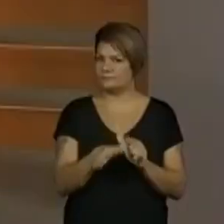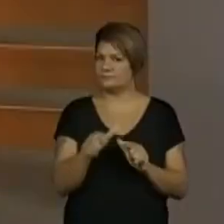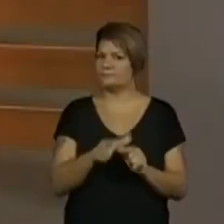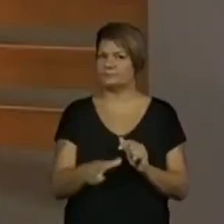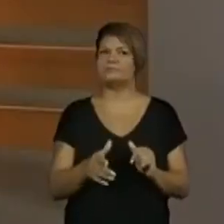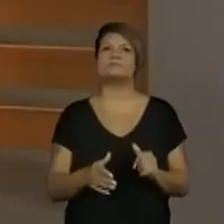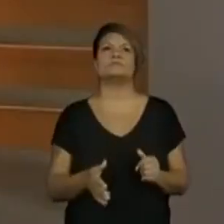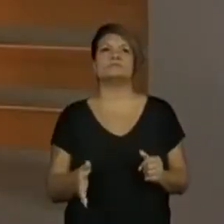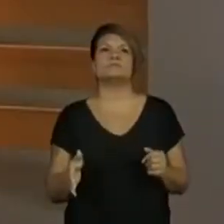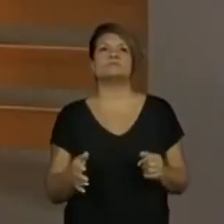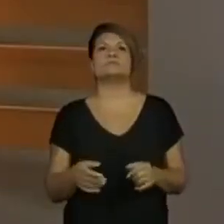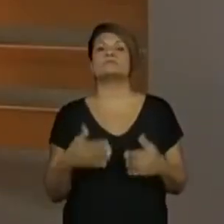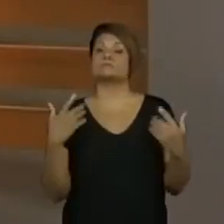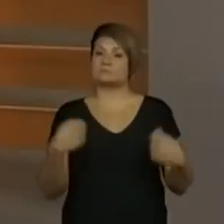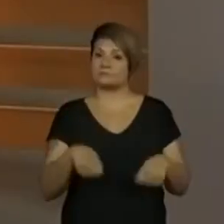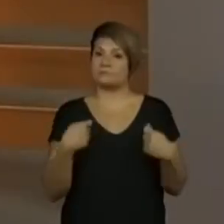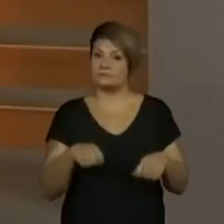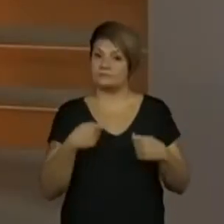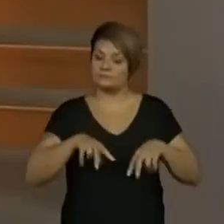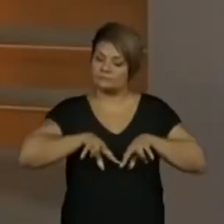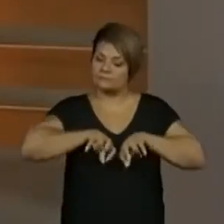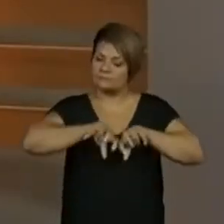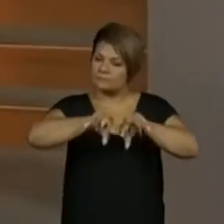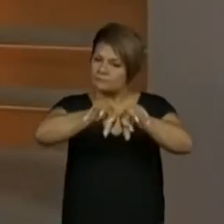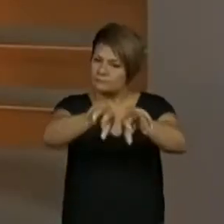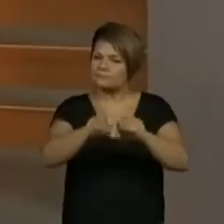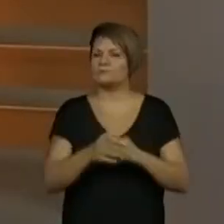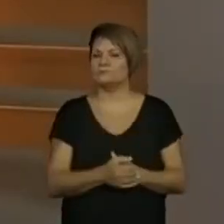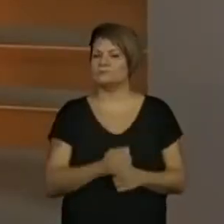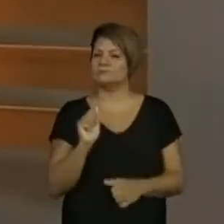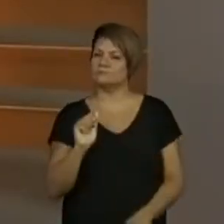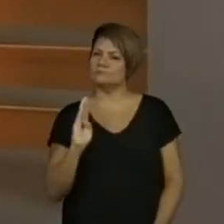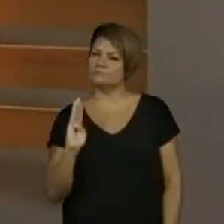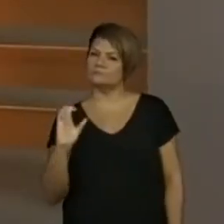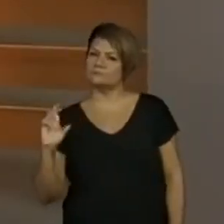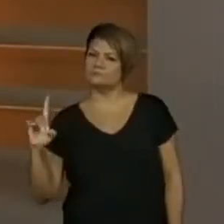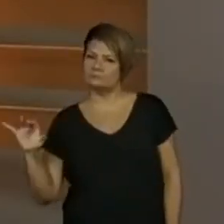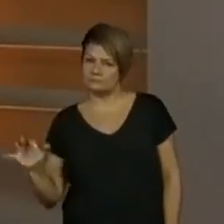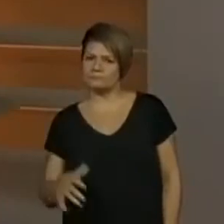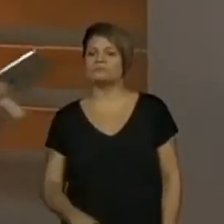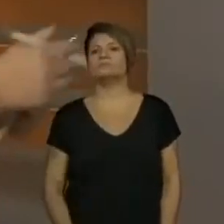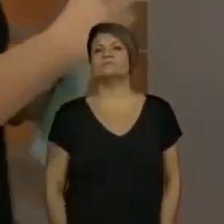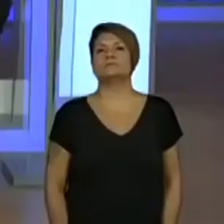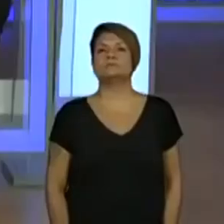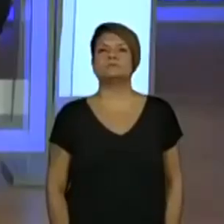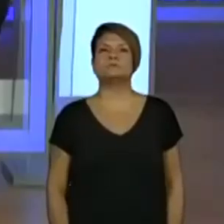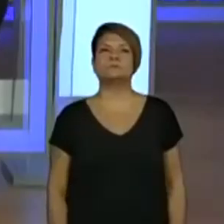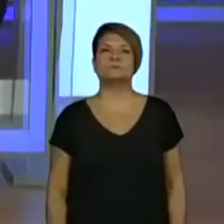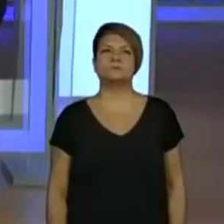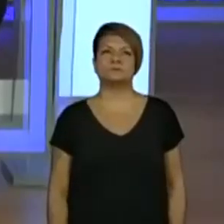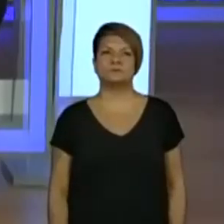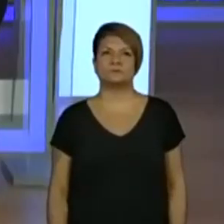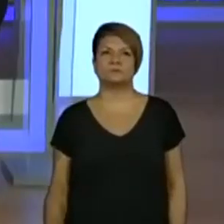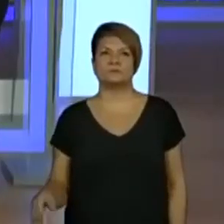letrinha e precisamos explorar esse alfabeto, como sempre fazemos com os dois ajudantes. Então, vamos lá.